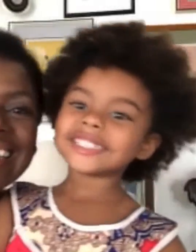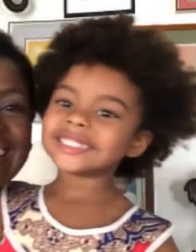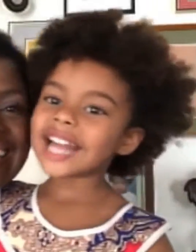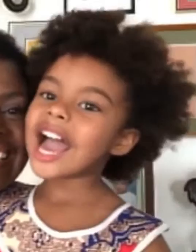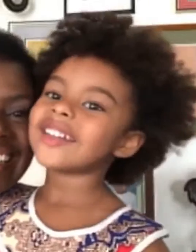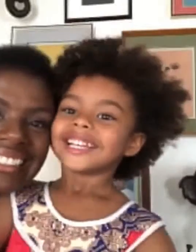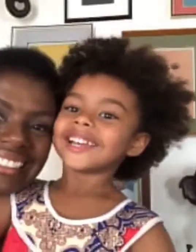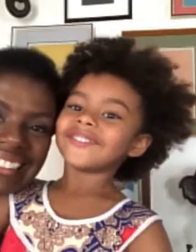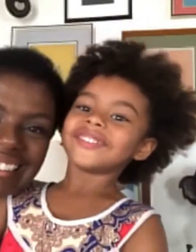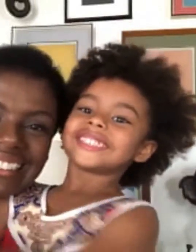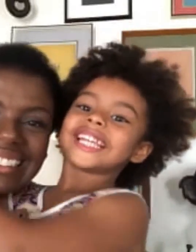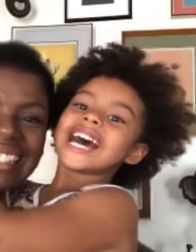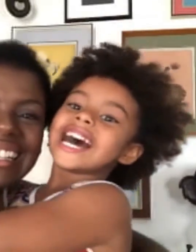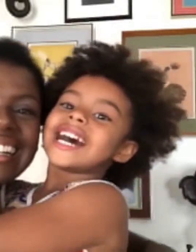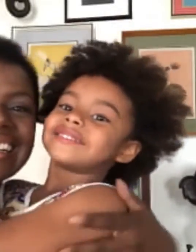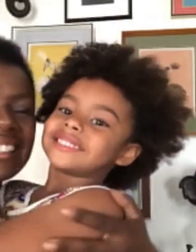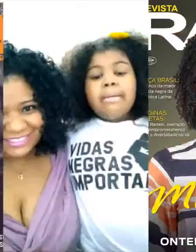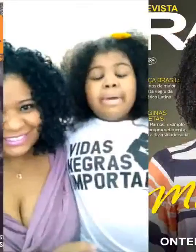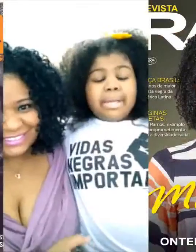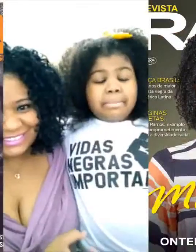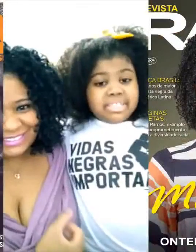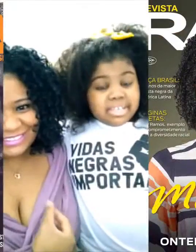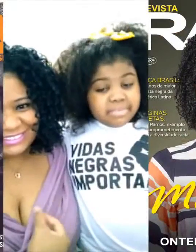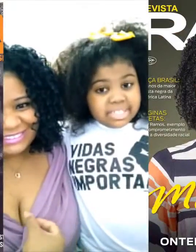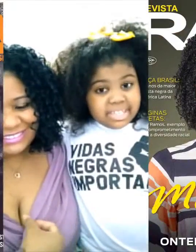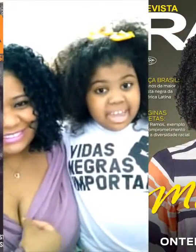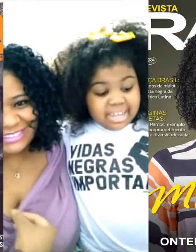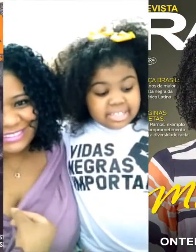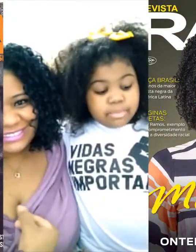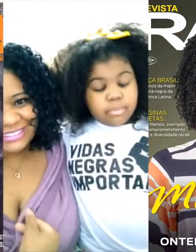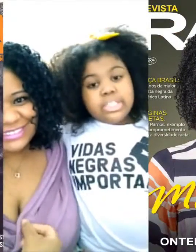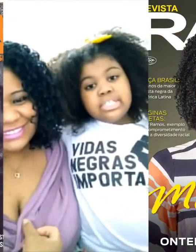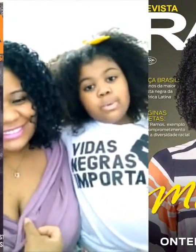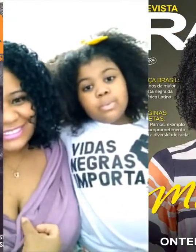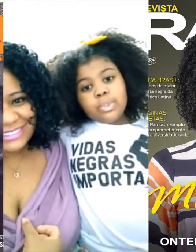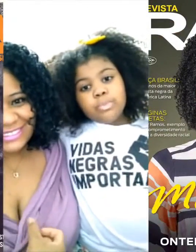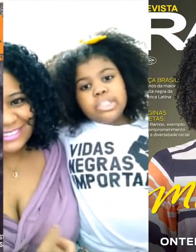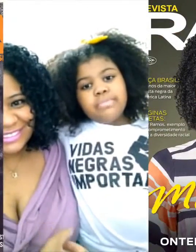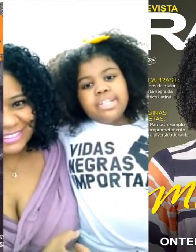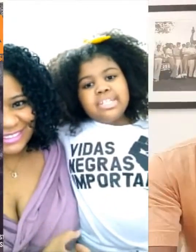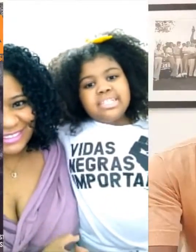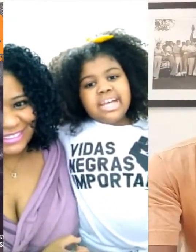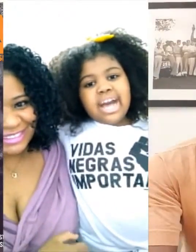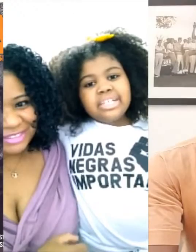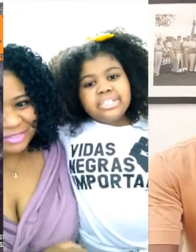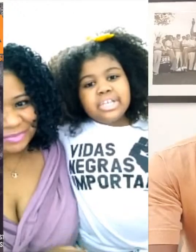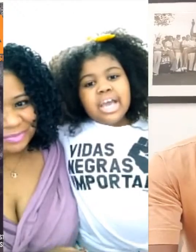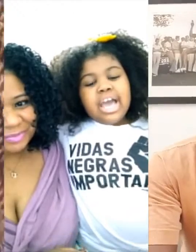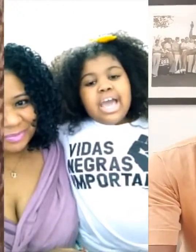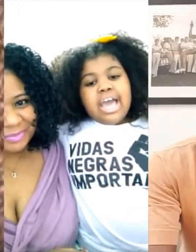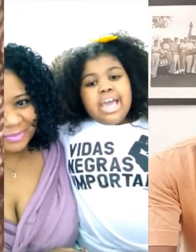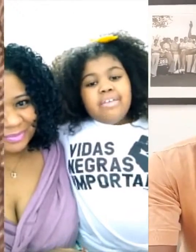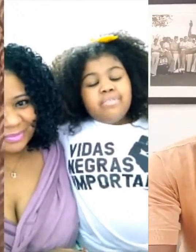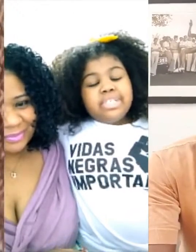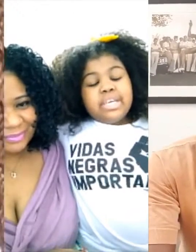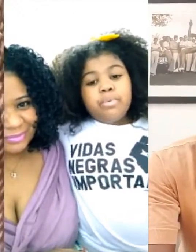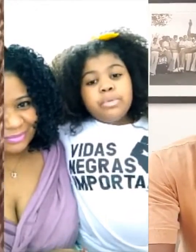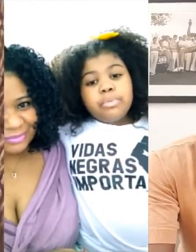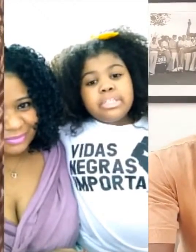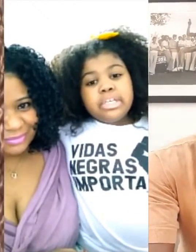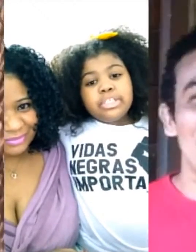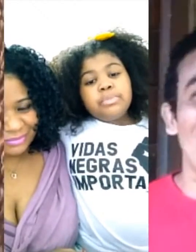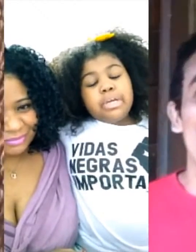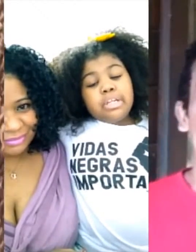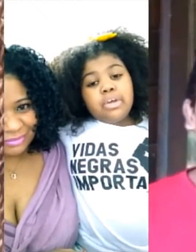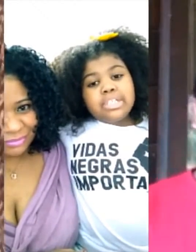Feliz aniversário, revista Raça. Parabéns, revista Raça. Muita saúde, muitas felicidades. É com muita alegria que eu dou os parabéns para a revista